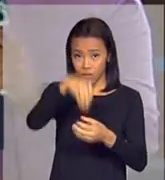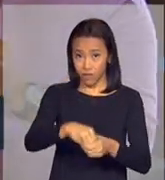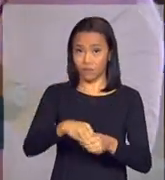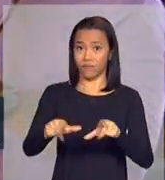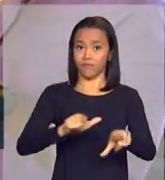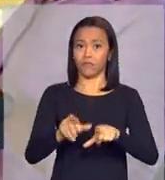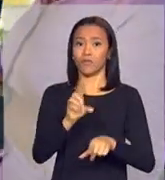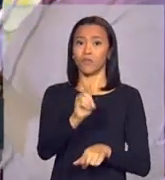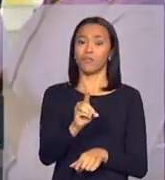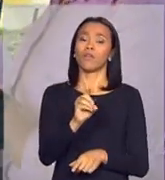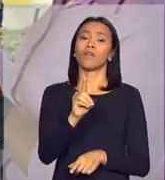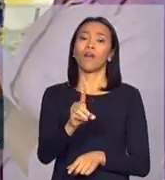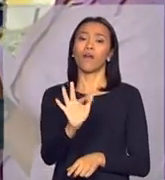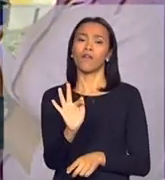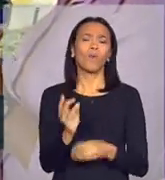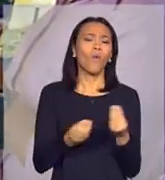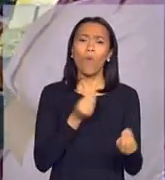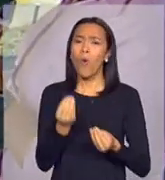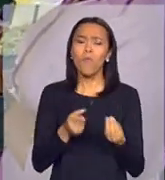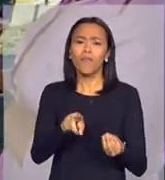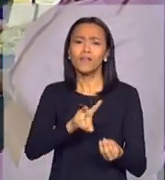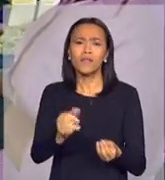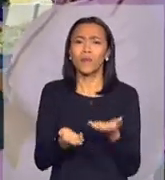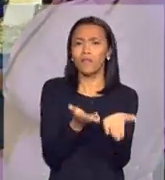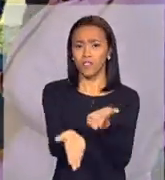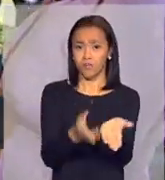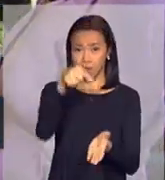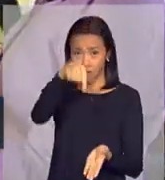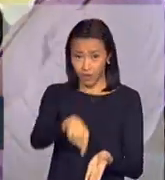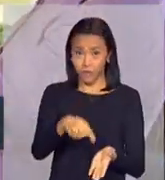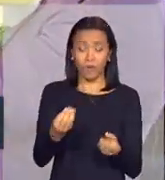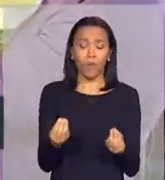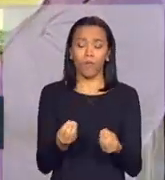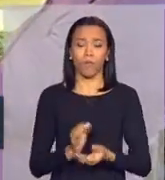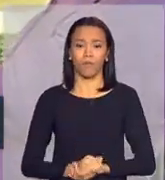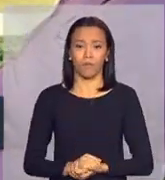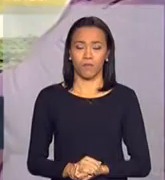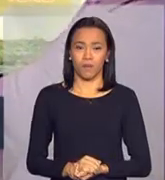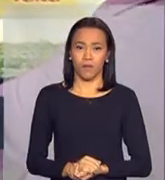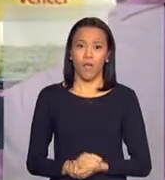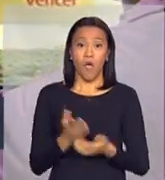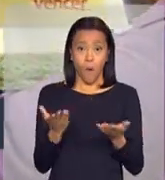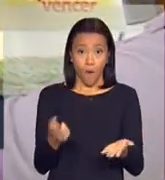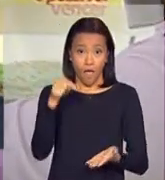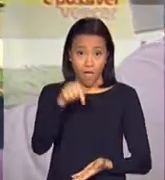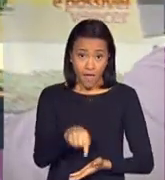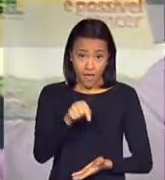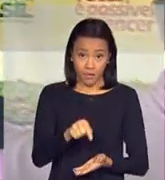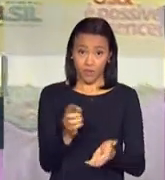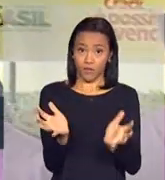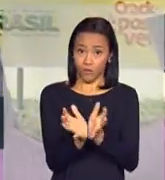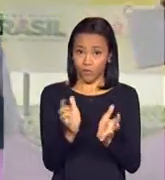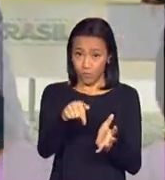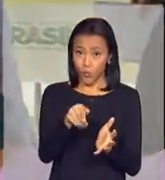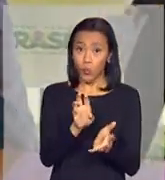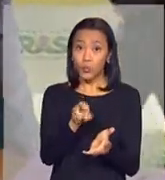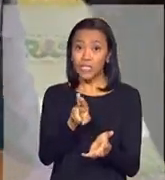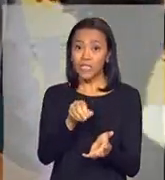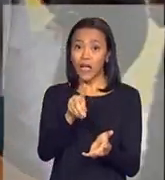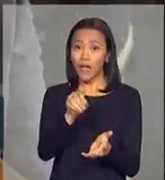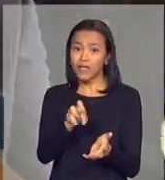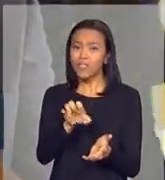Federal. Então, como vai ser o funcionamento a partir de hoje aqui, doutor Augusto? É, na realidade, essa unidade, ela começa a funcionar